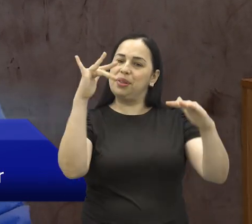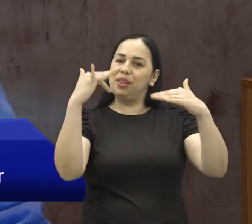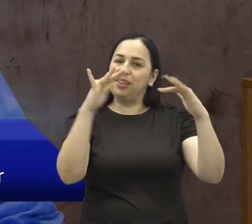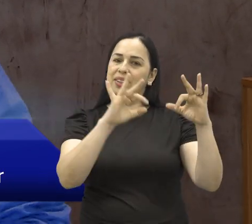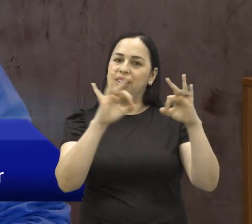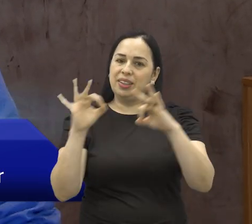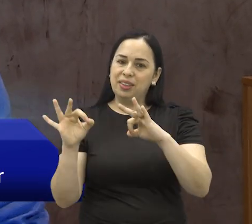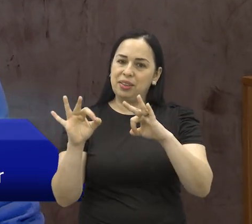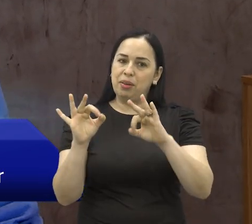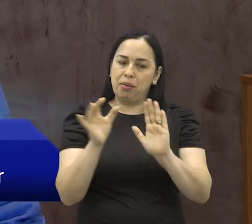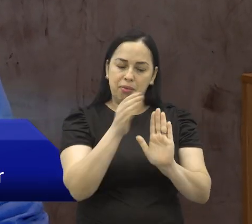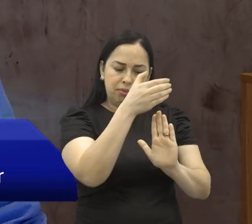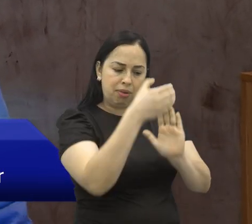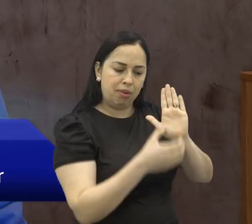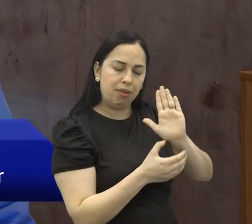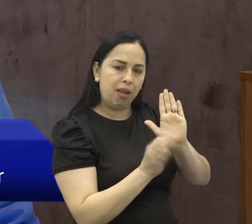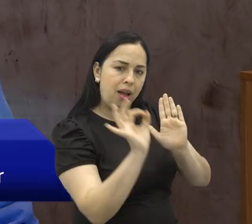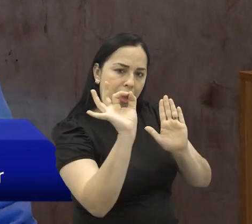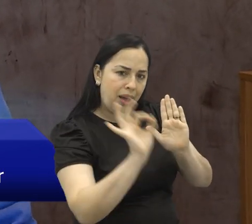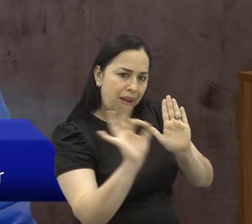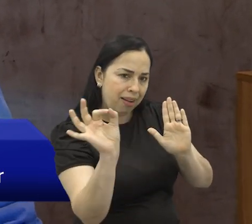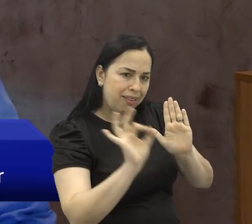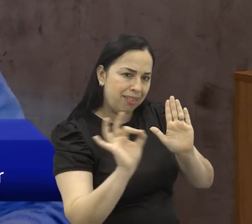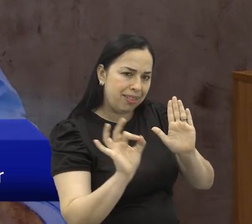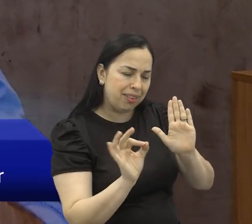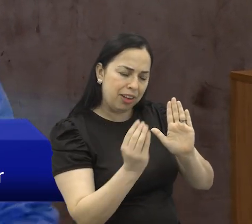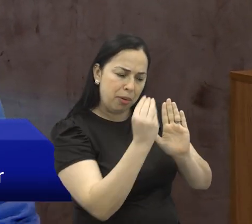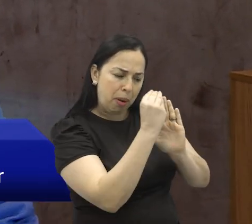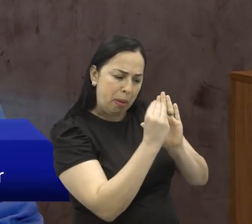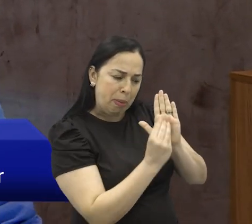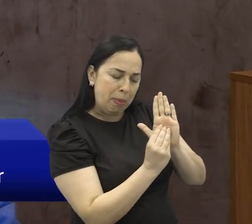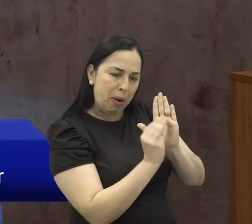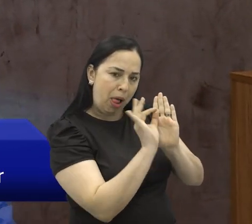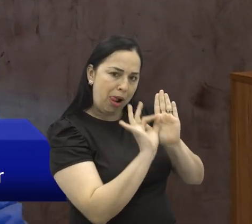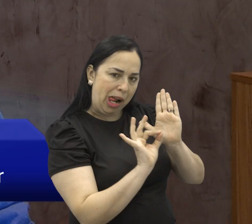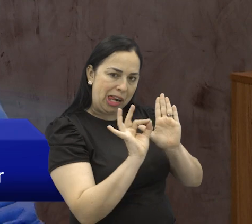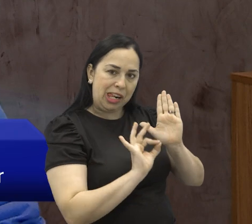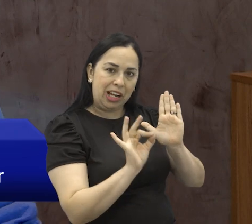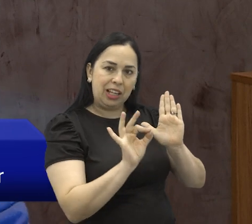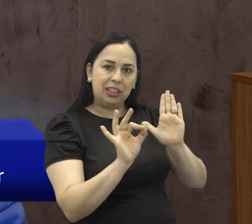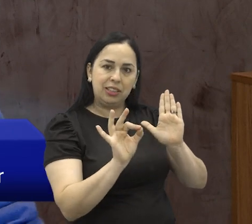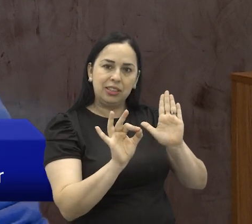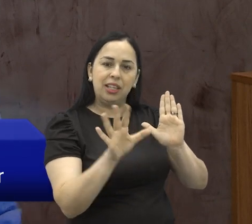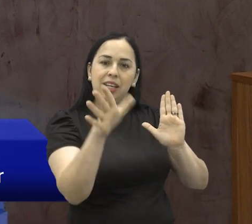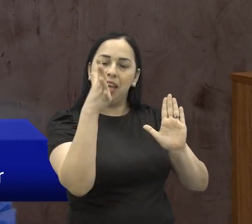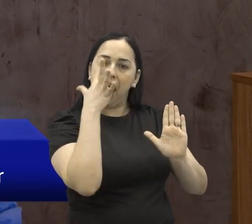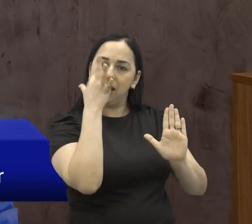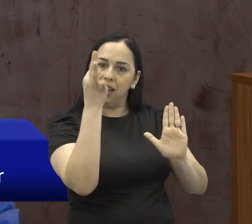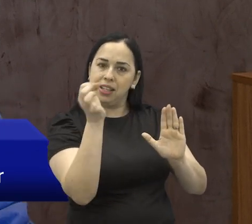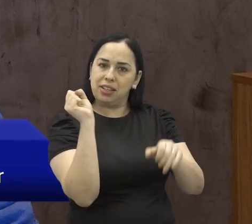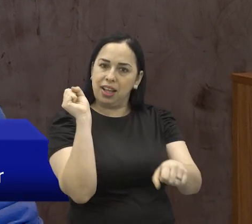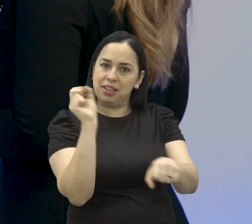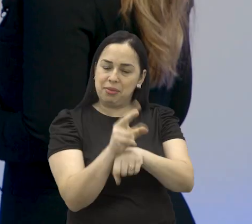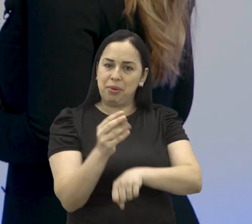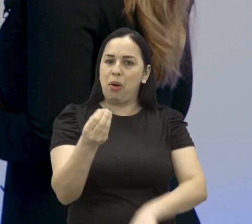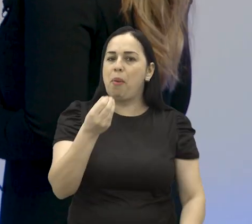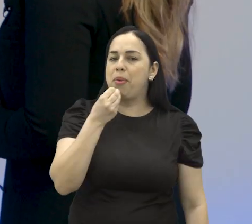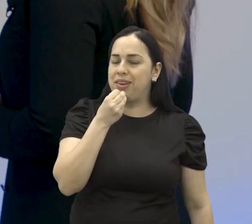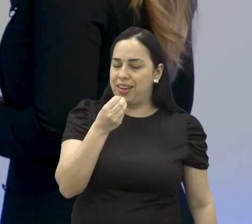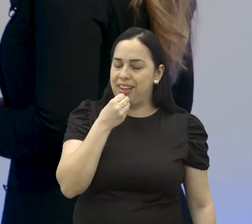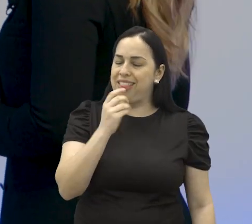casa, arruma o currículo, dá aquela repaginada, fiquem atentos nas vagas porque